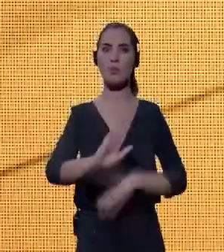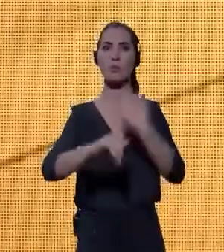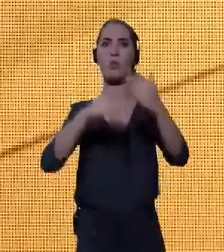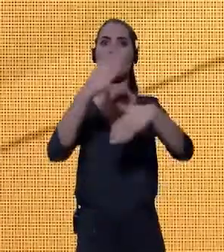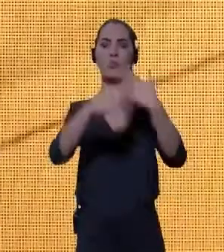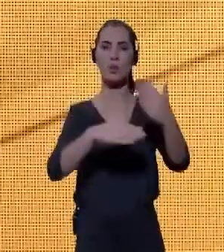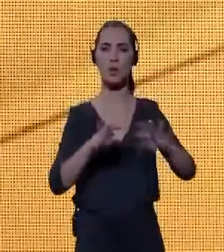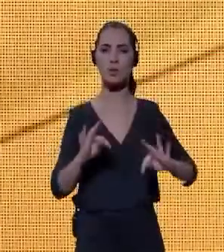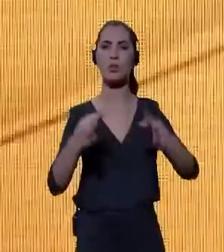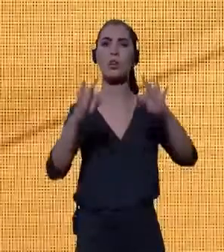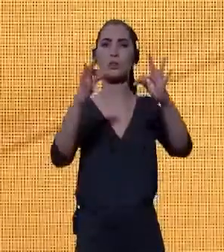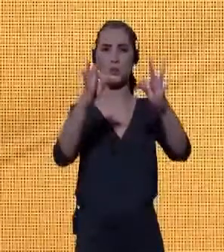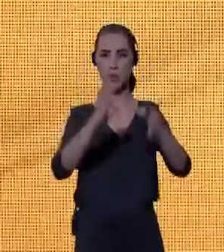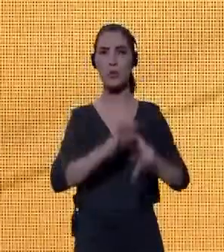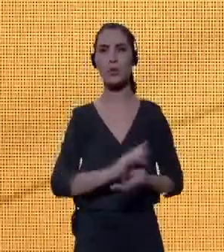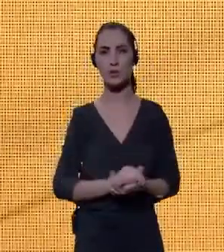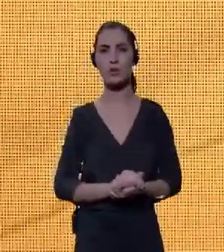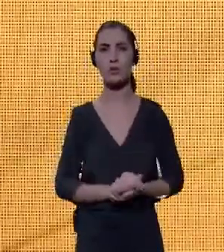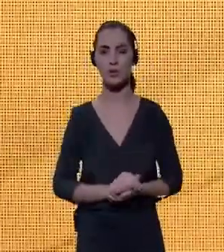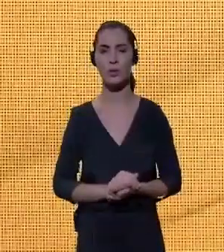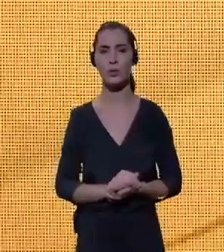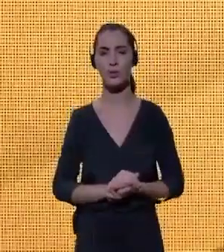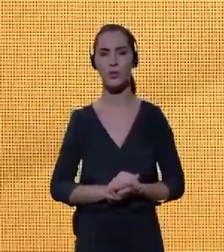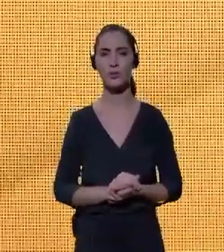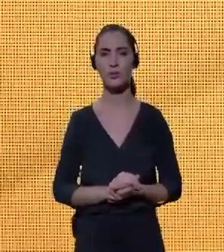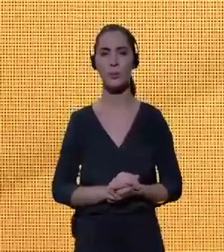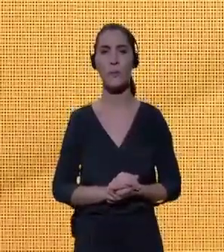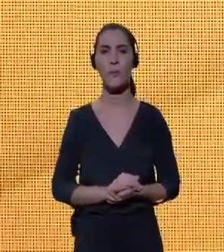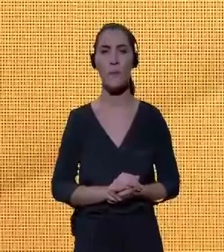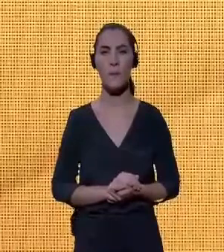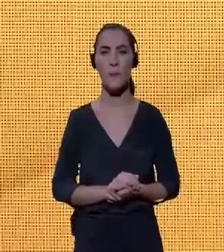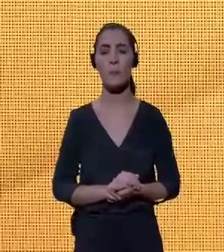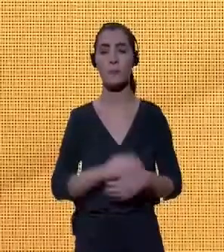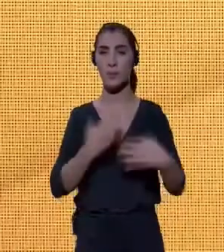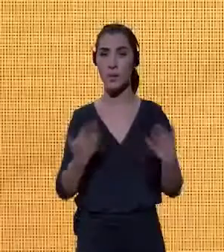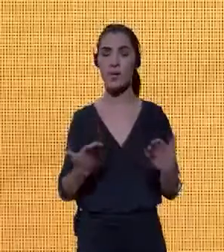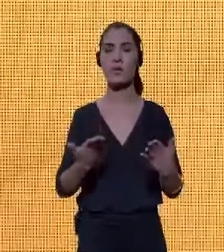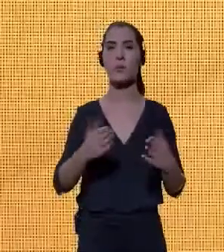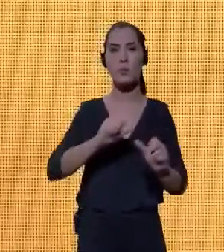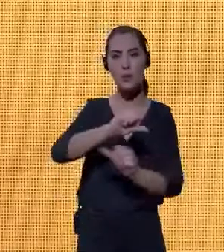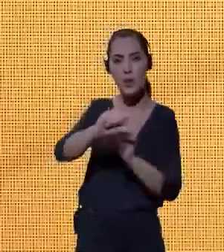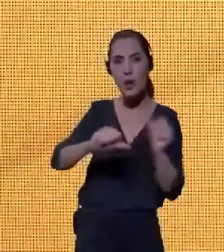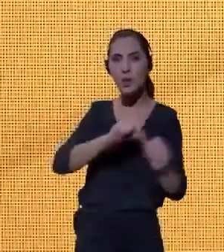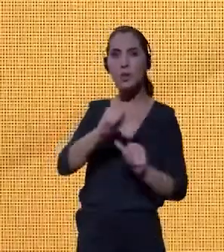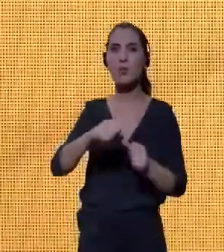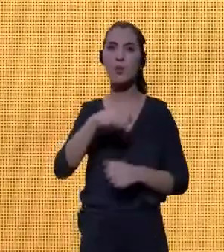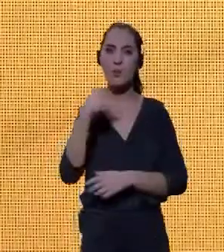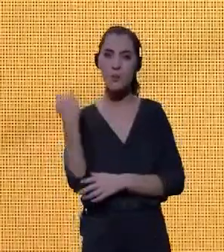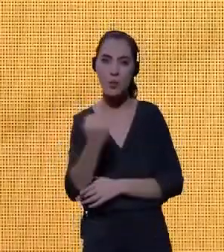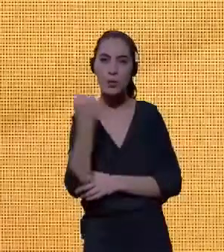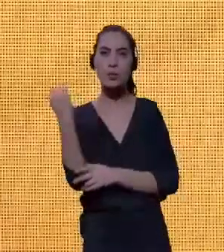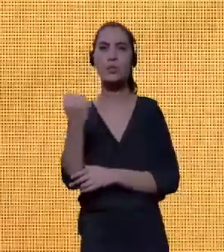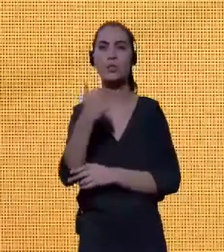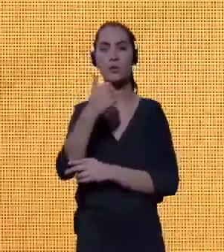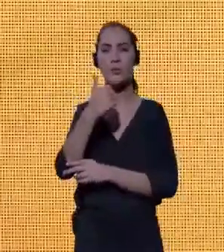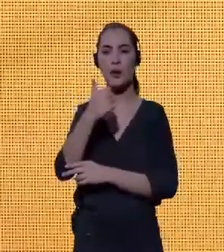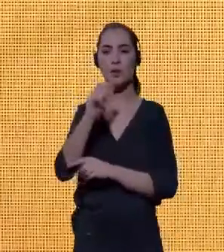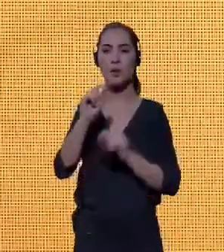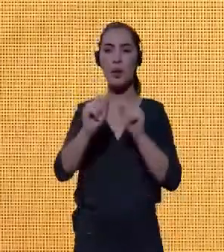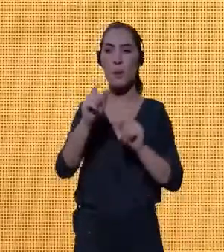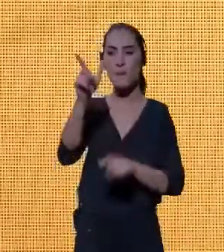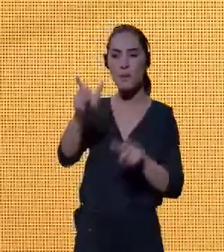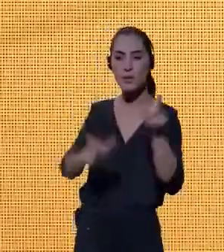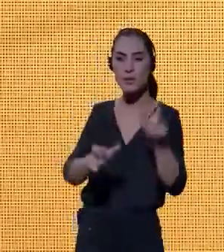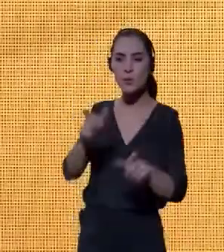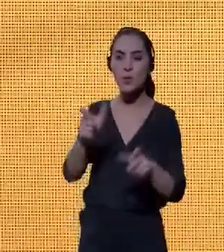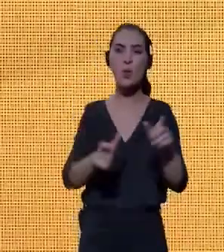perpassando todos os aspectos da vida em sociedade. Esse movimento foi crucial para que indivíduos, cidades,